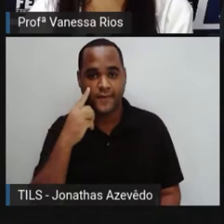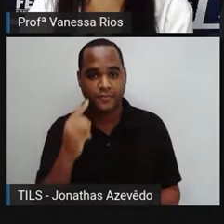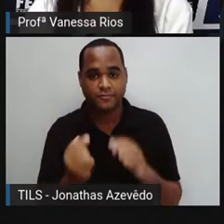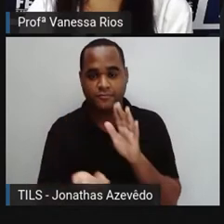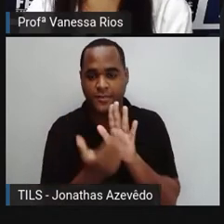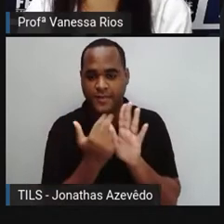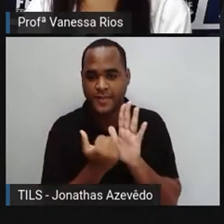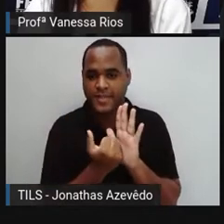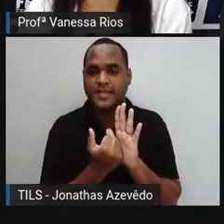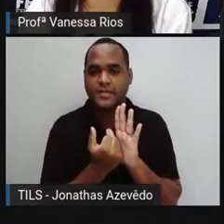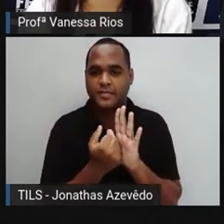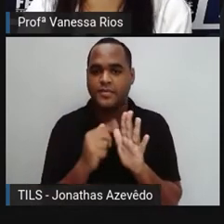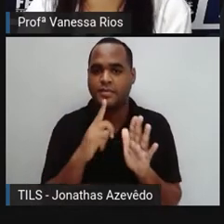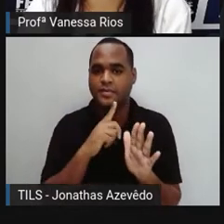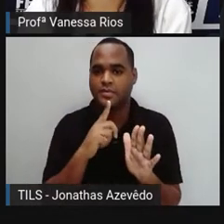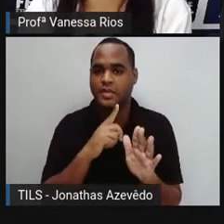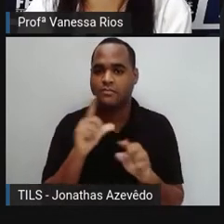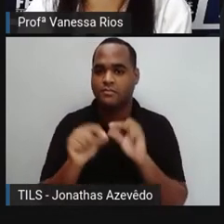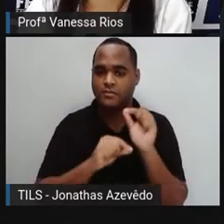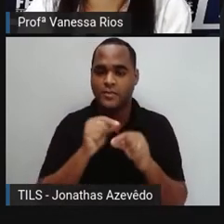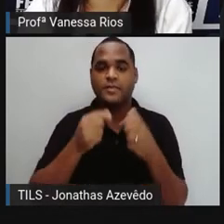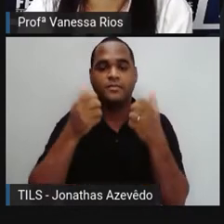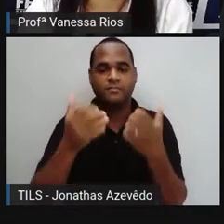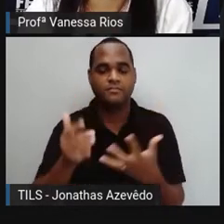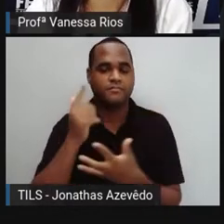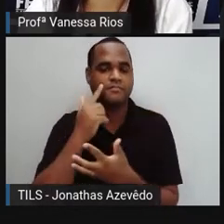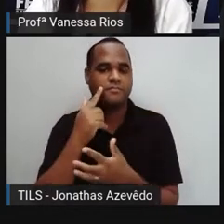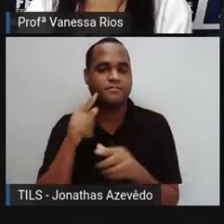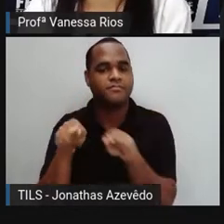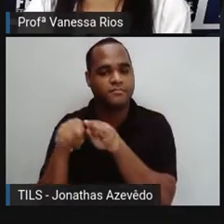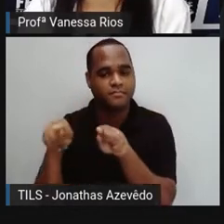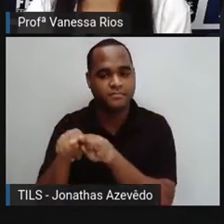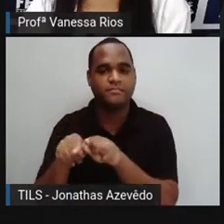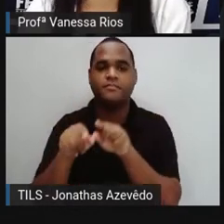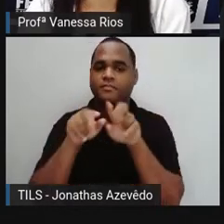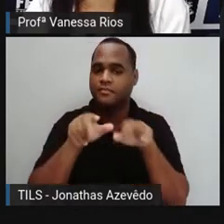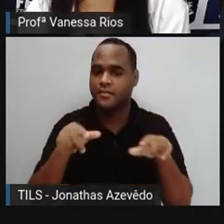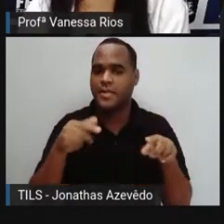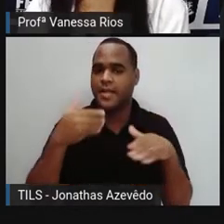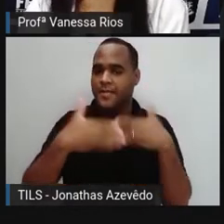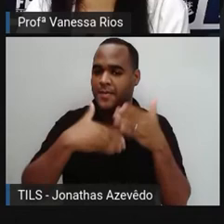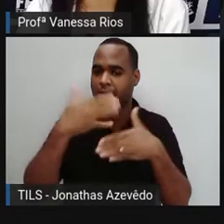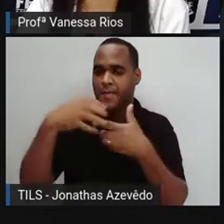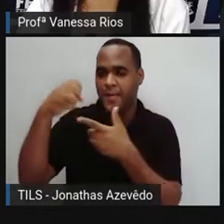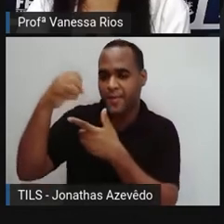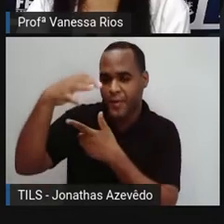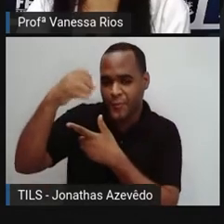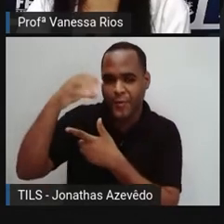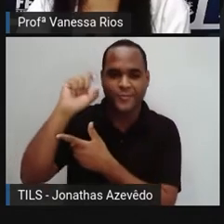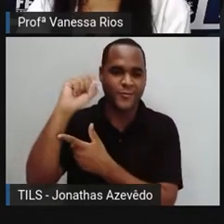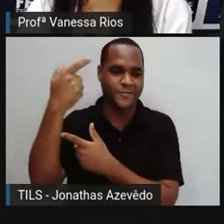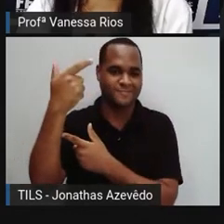projetavam no interior de sua tenda, trespassada pela luz solar.